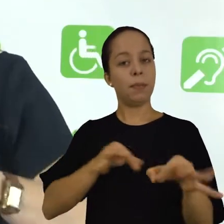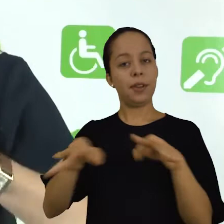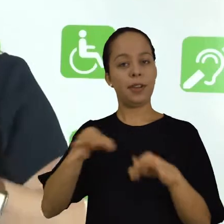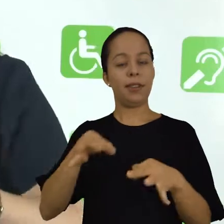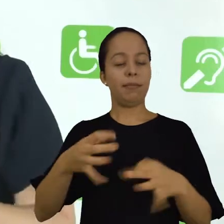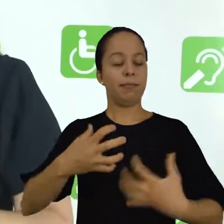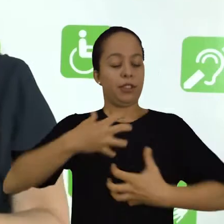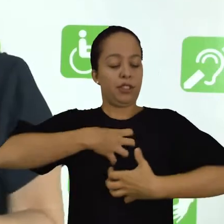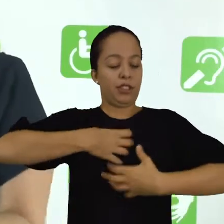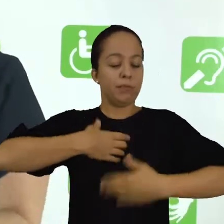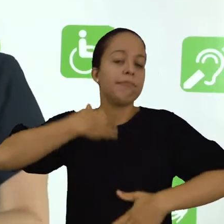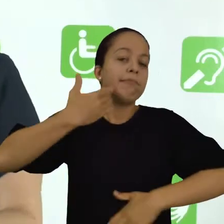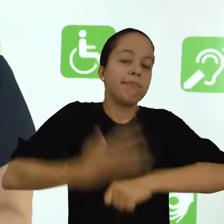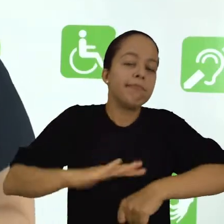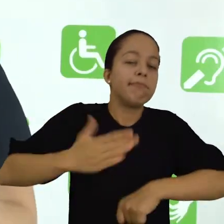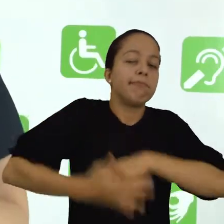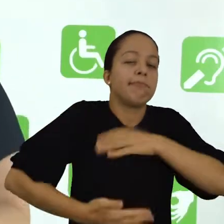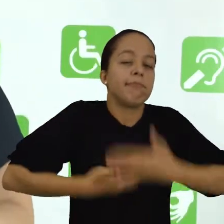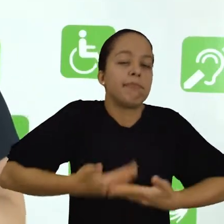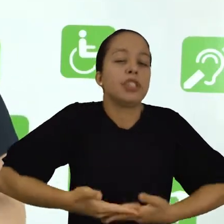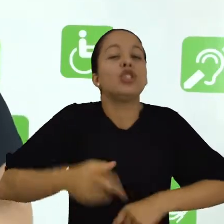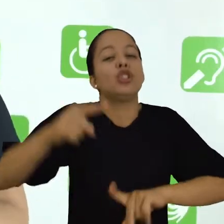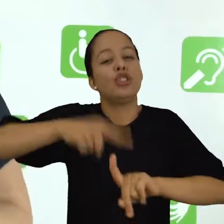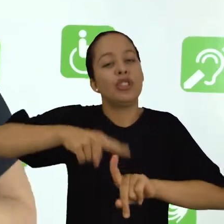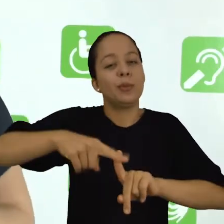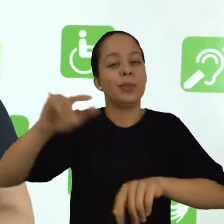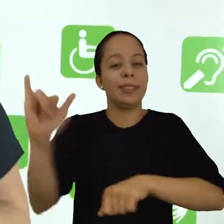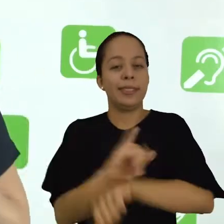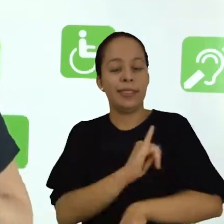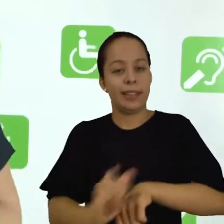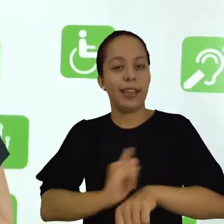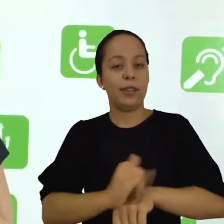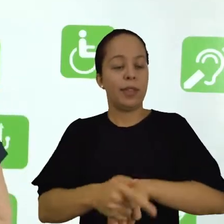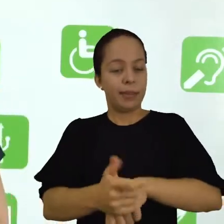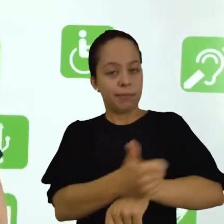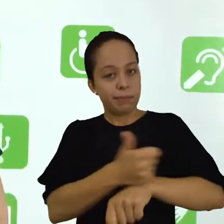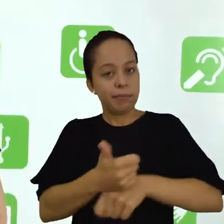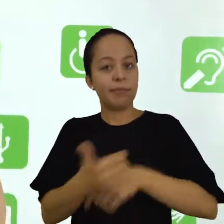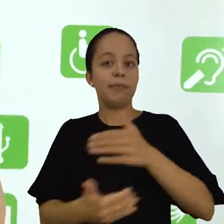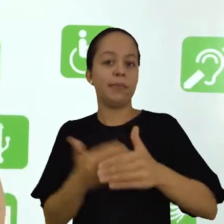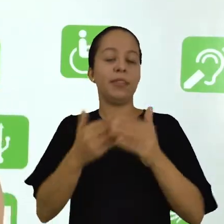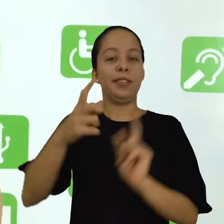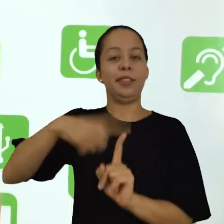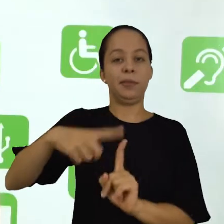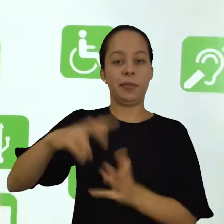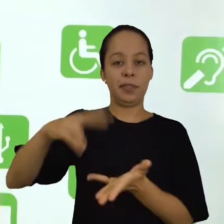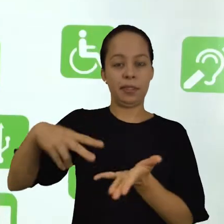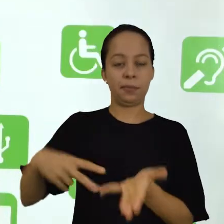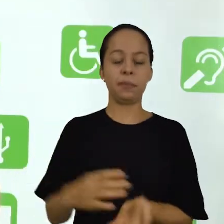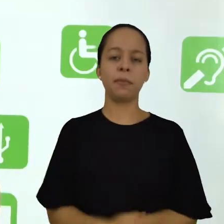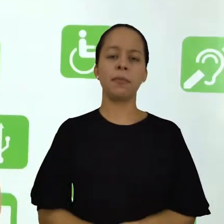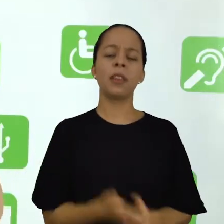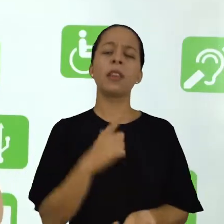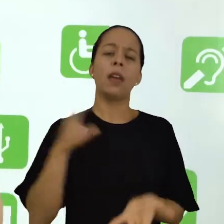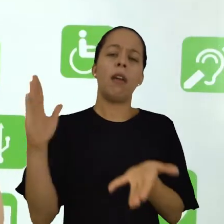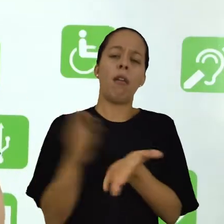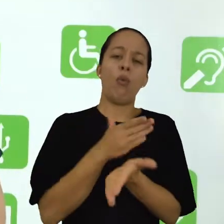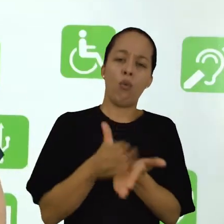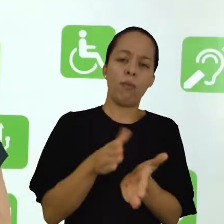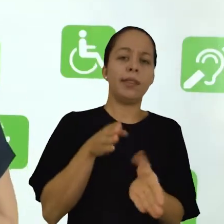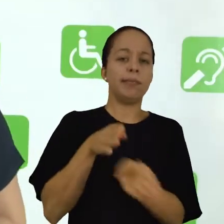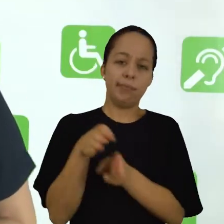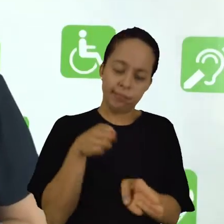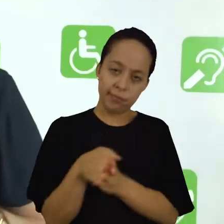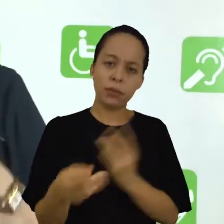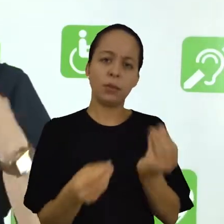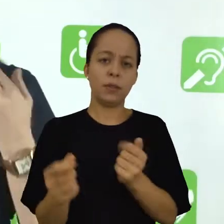desenvolver esse tipo de estratégia de sistematização de leitura. Existem algumas indicações